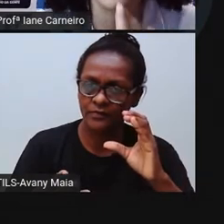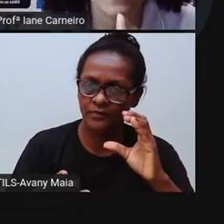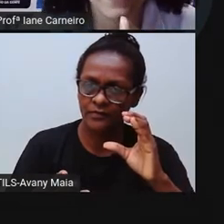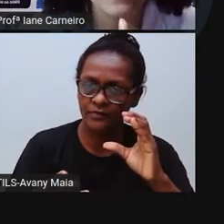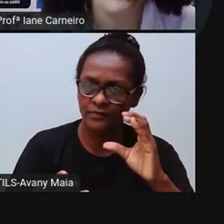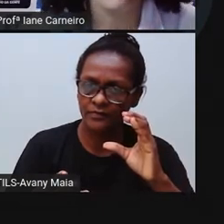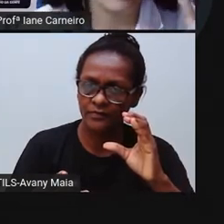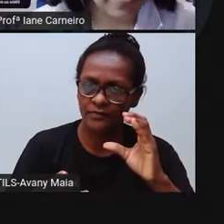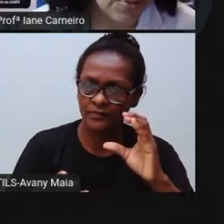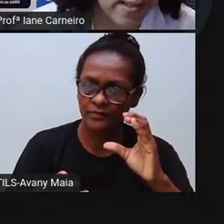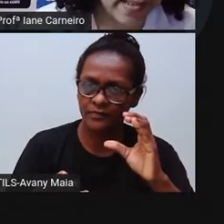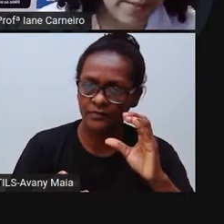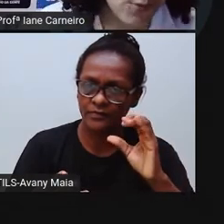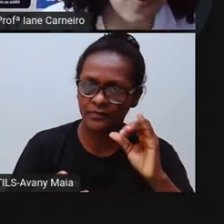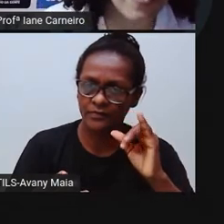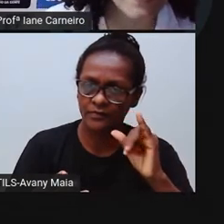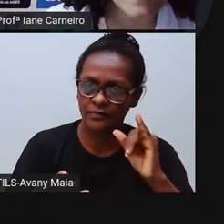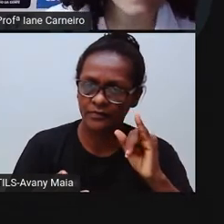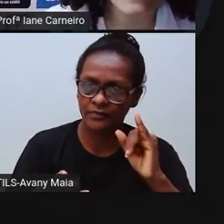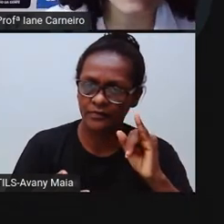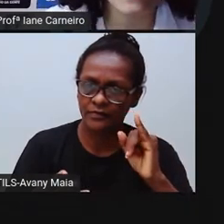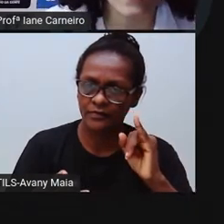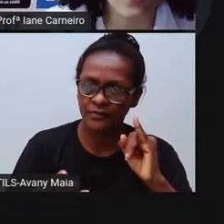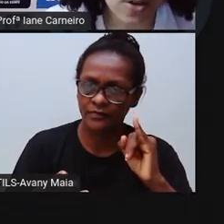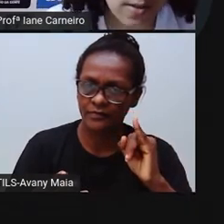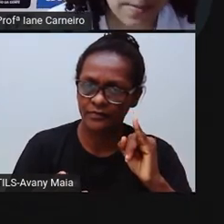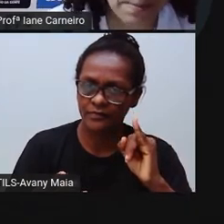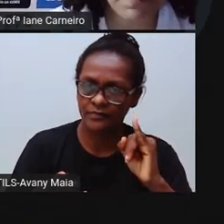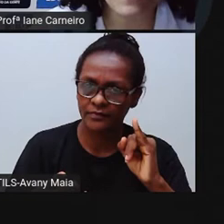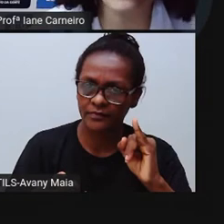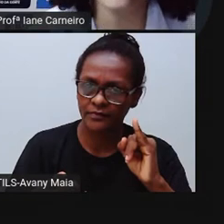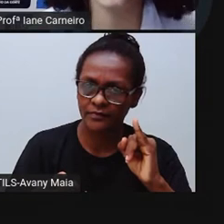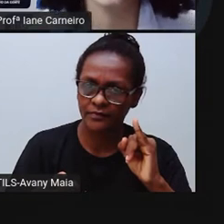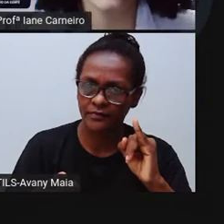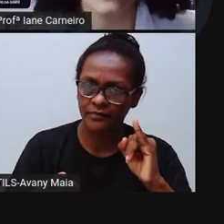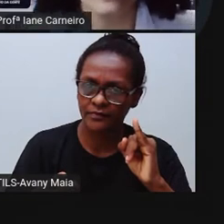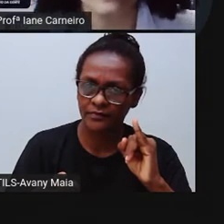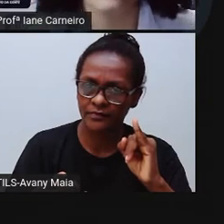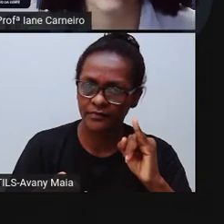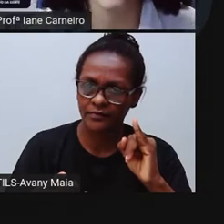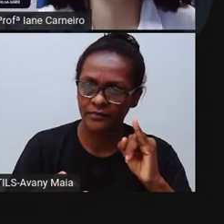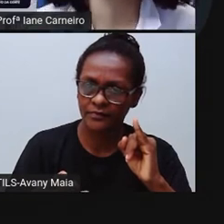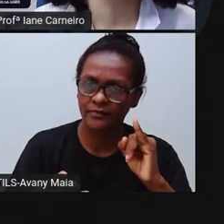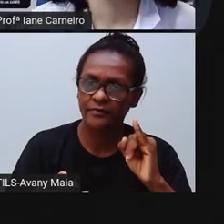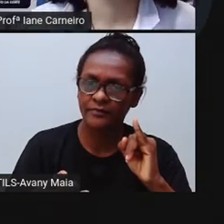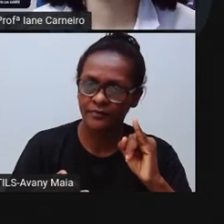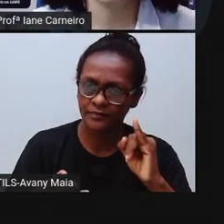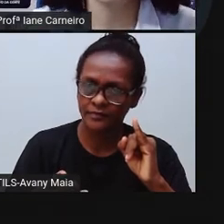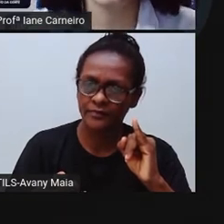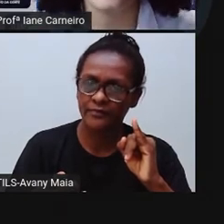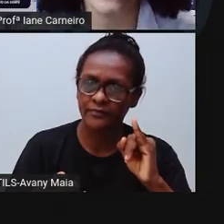C, né? Mas a gente escreve com a letra C, ó. Bici. Certo?